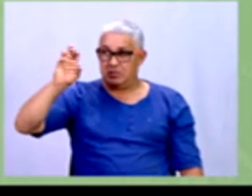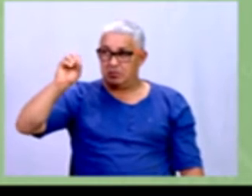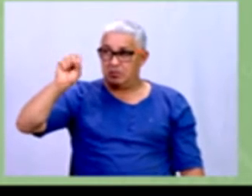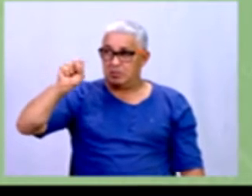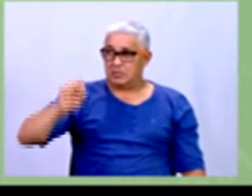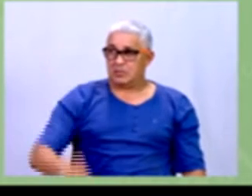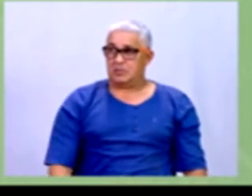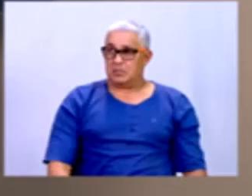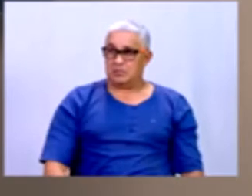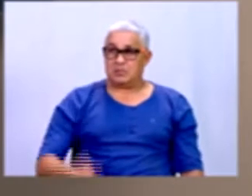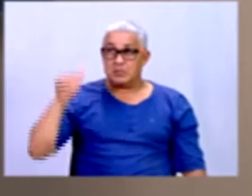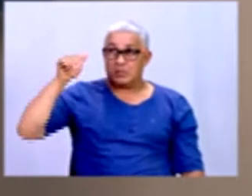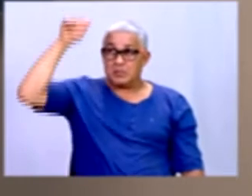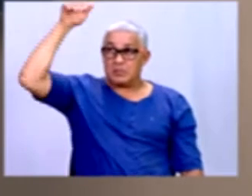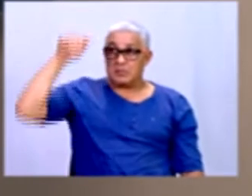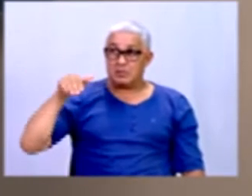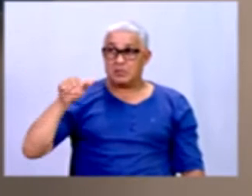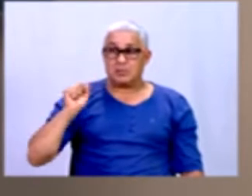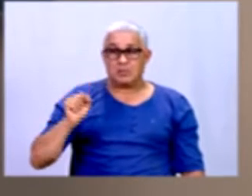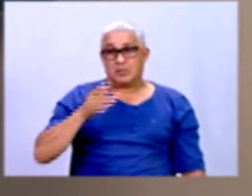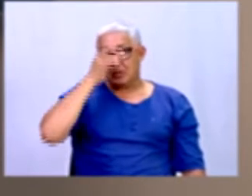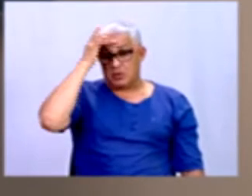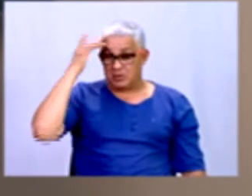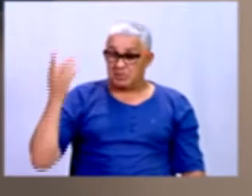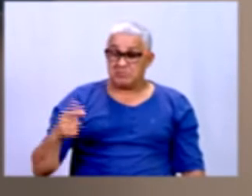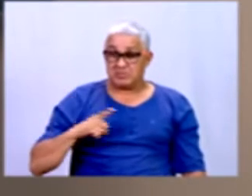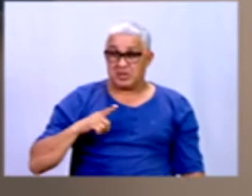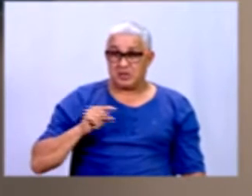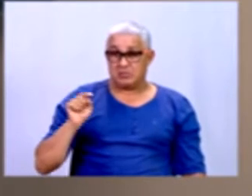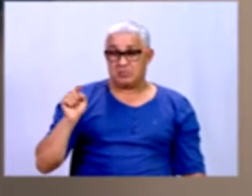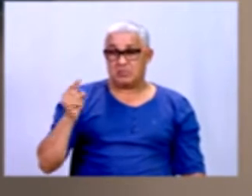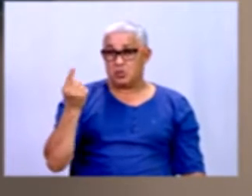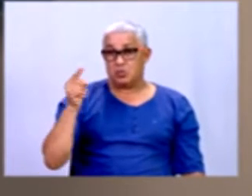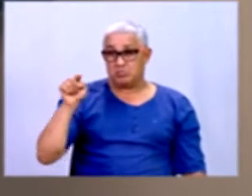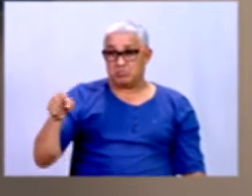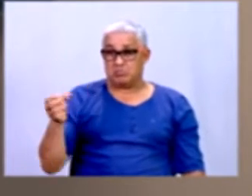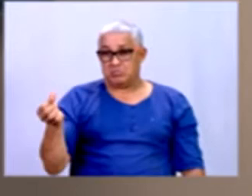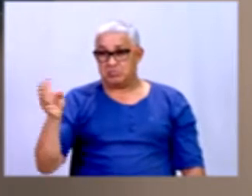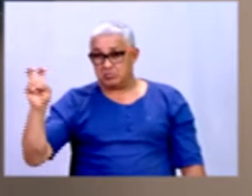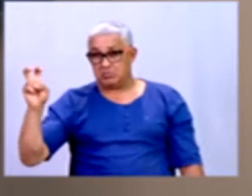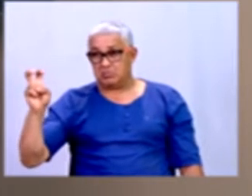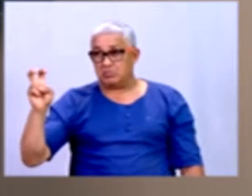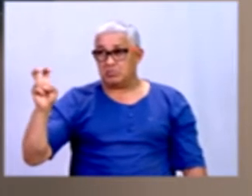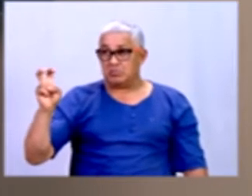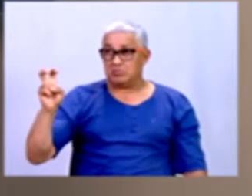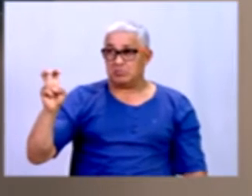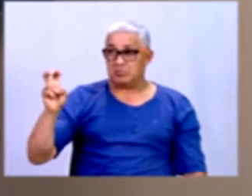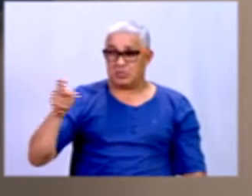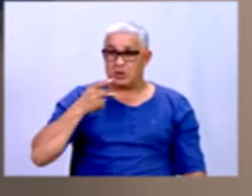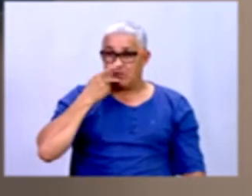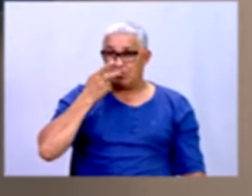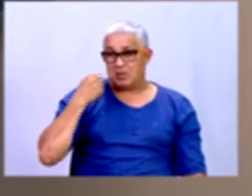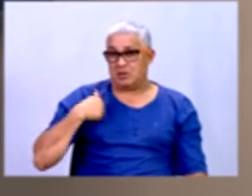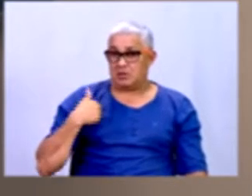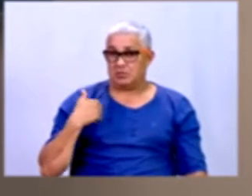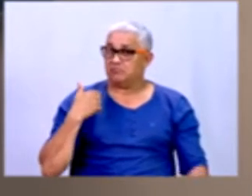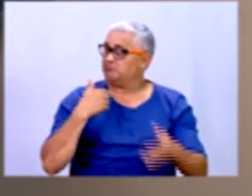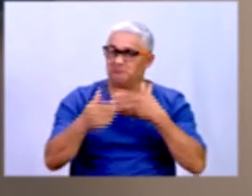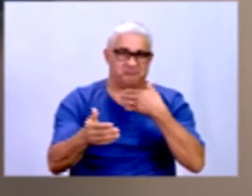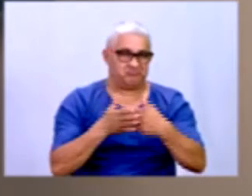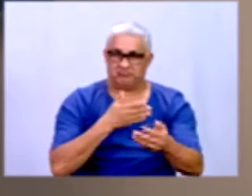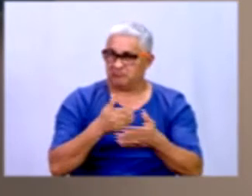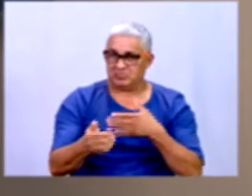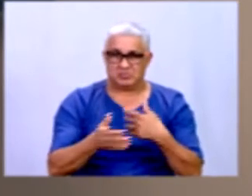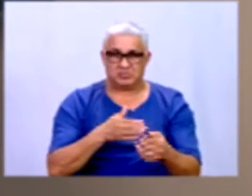No caso da altura, pode ser que a pessoa fale, ah, eu tenho 1,65. Eu falo, né? Qualquer meio, qualquer...